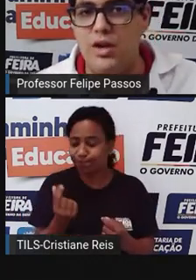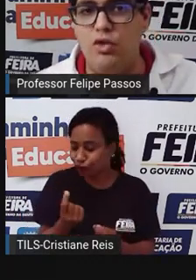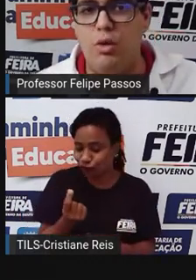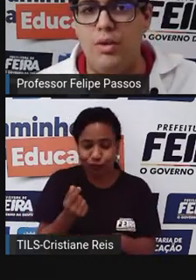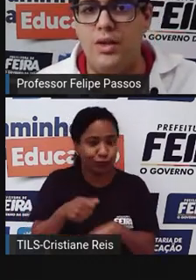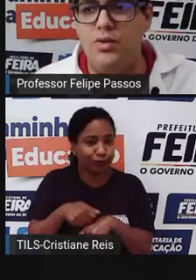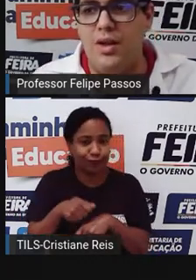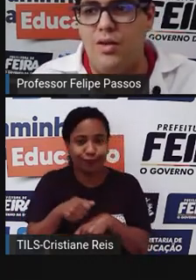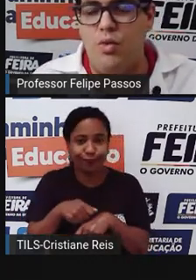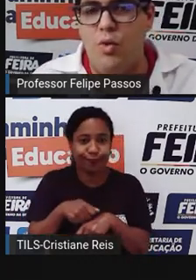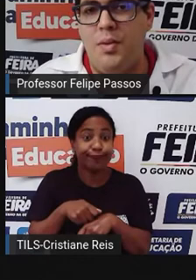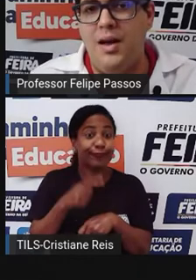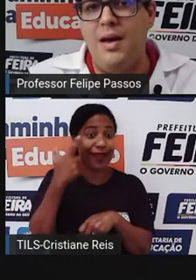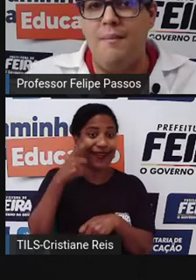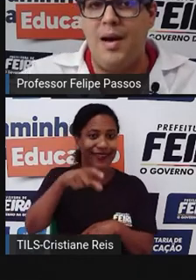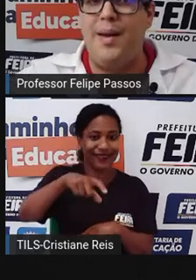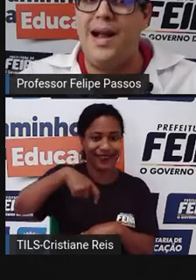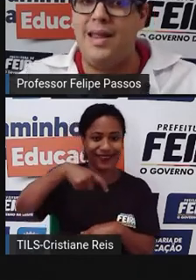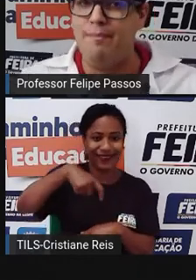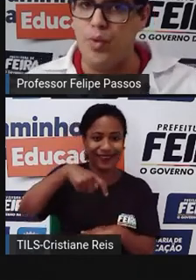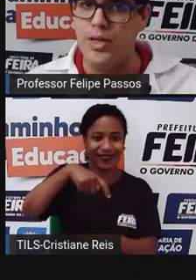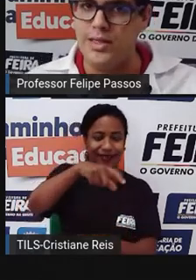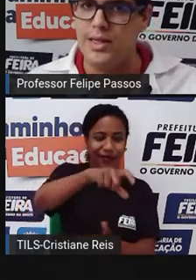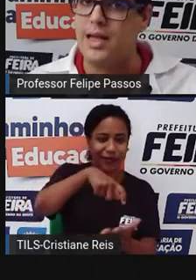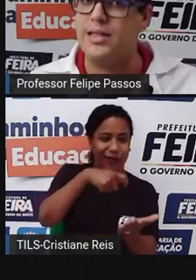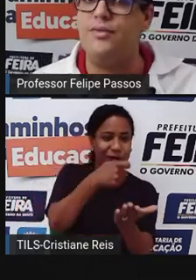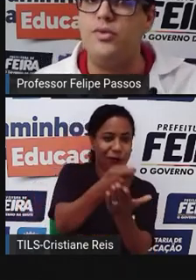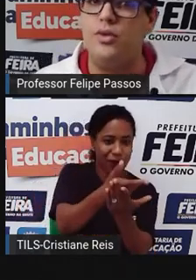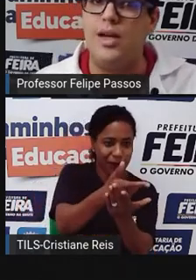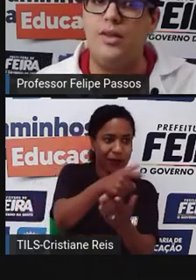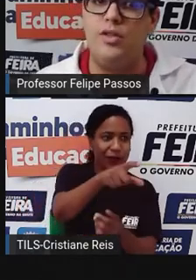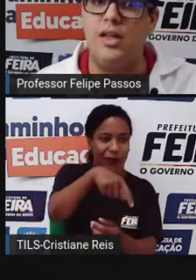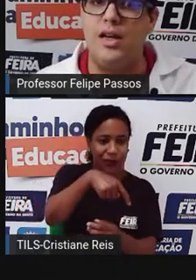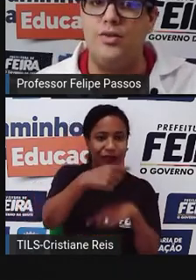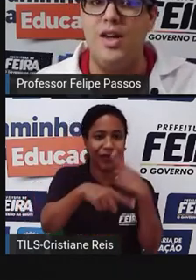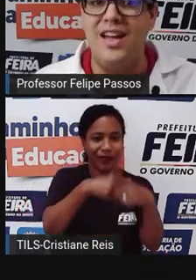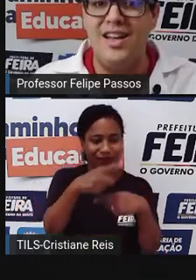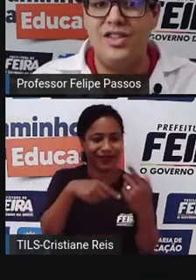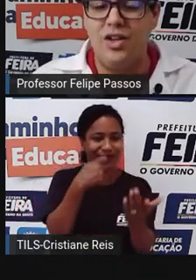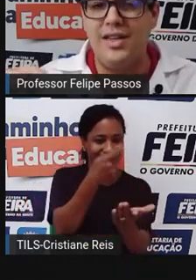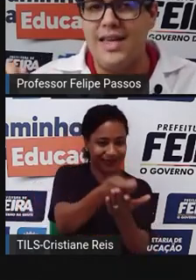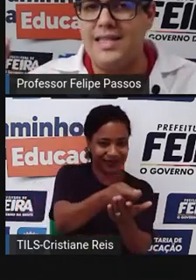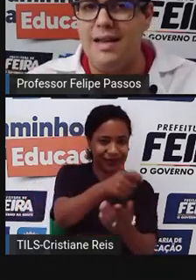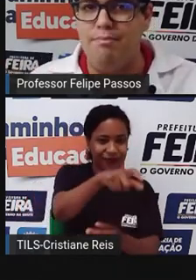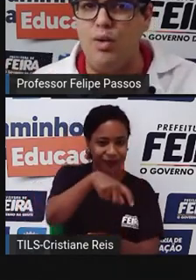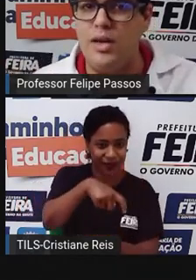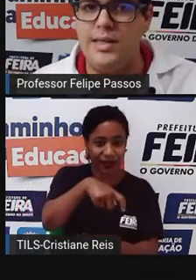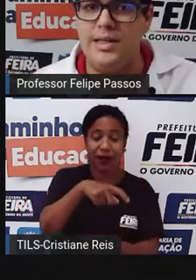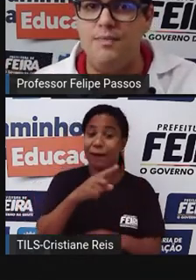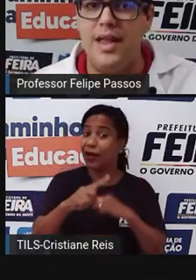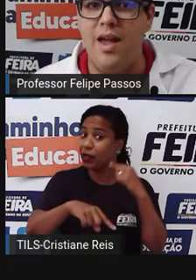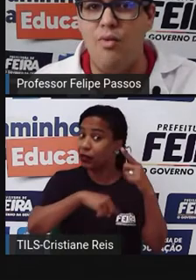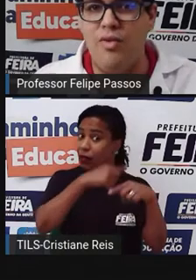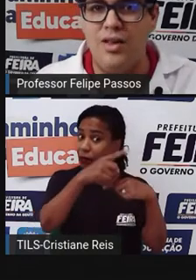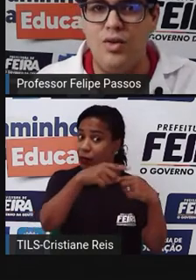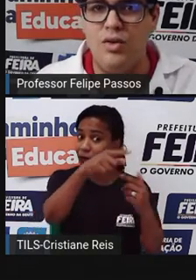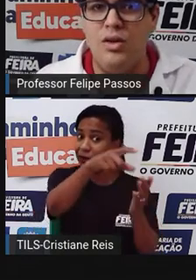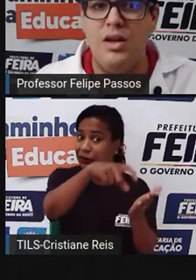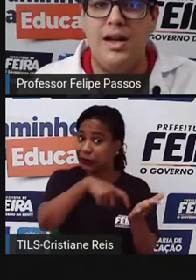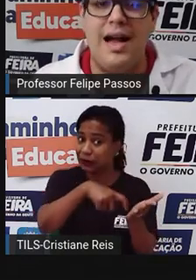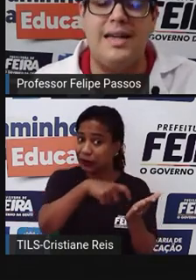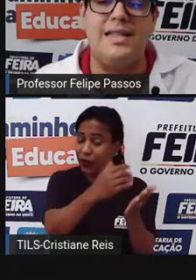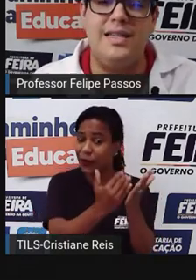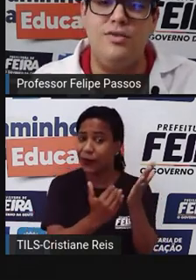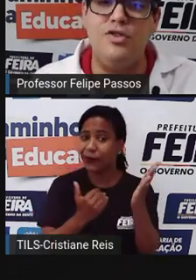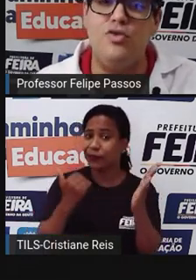tem o dinheiro no momento, então ela compra para pagar depois. É assim que funciona o cartão de crédito. Só que esse depois é um valor